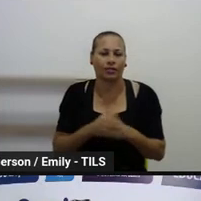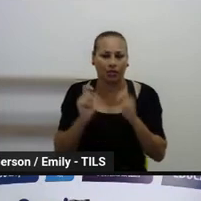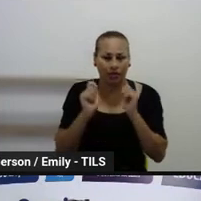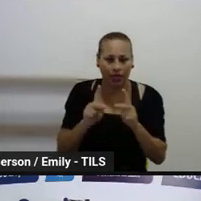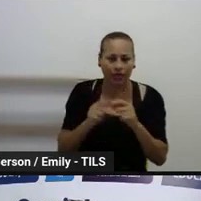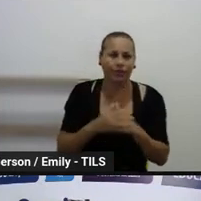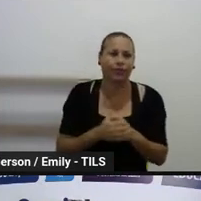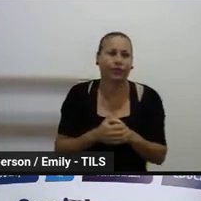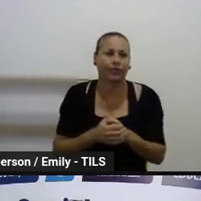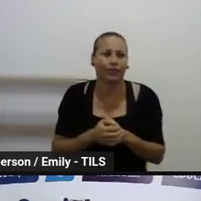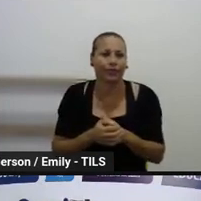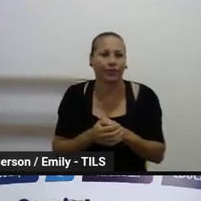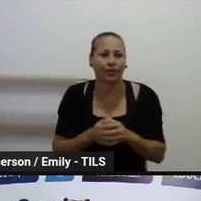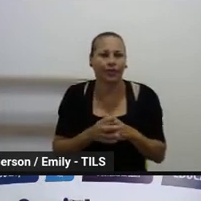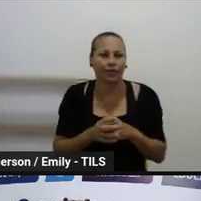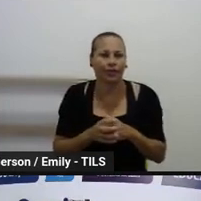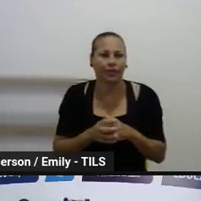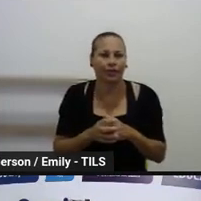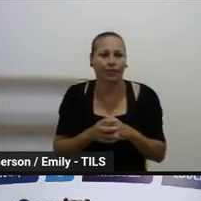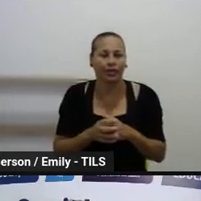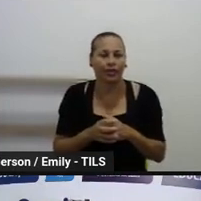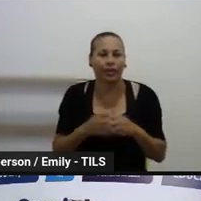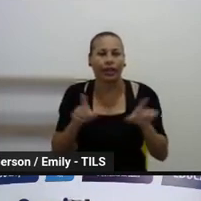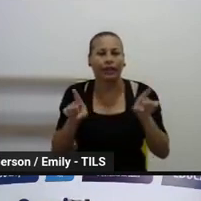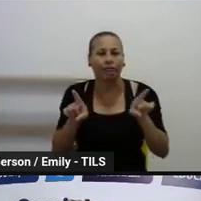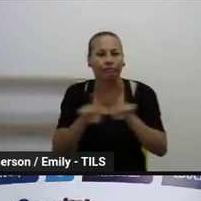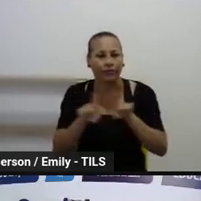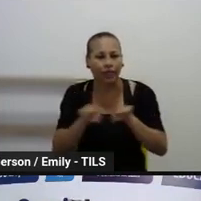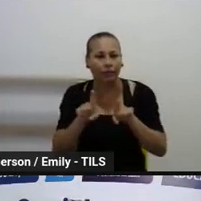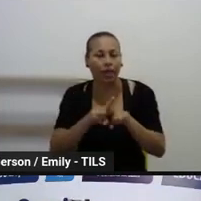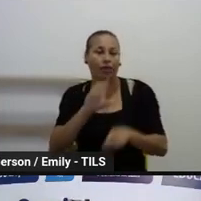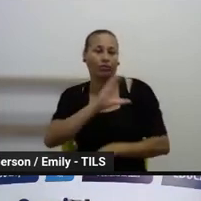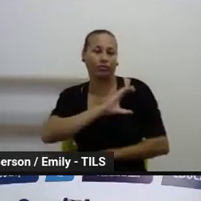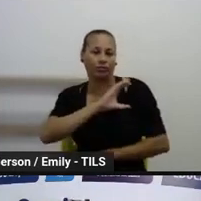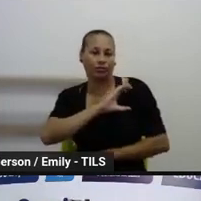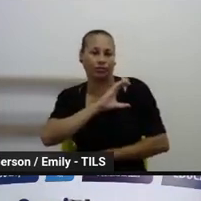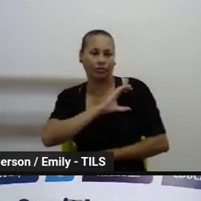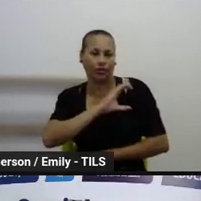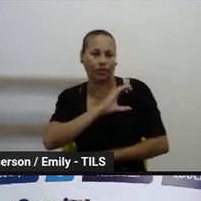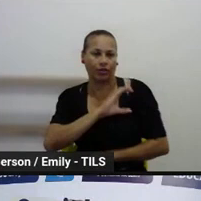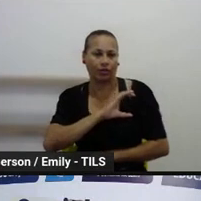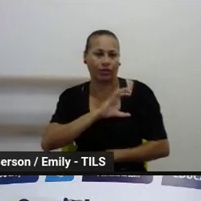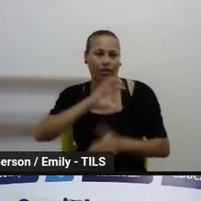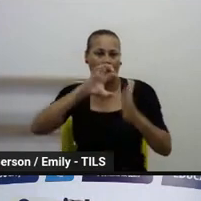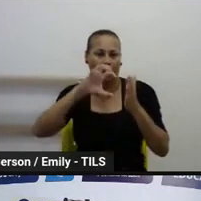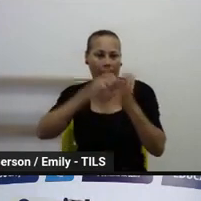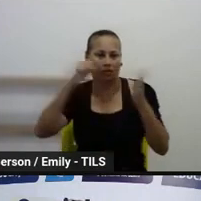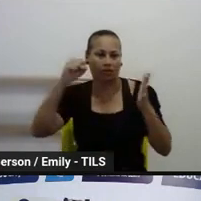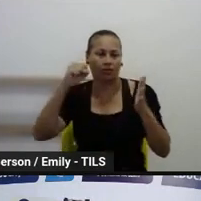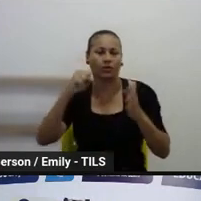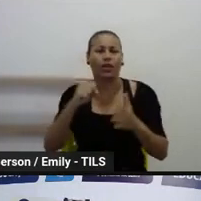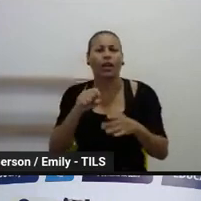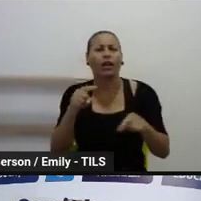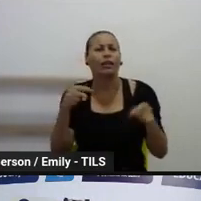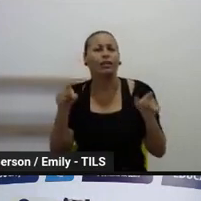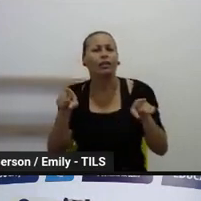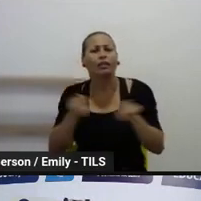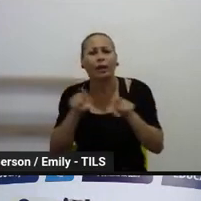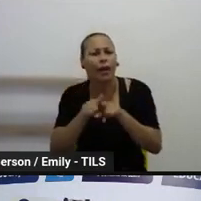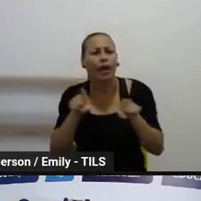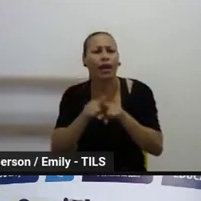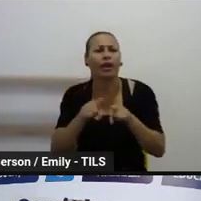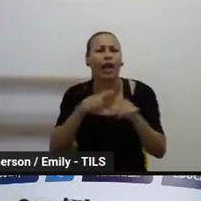Isso, a colega Yane também retomou aí a questão da matrícula, né? Foi algo que eu trouxe lá nos slides, que a